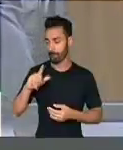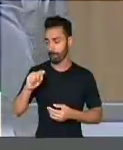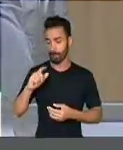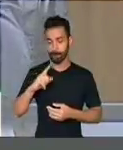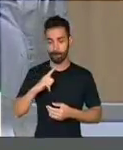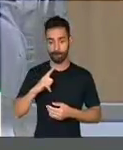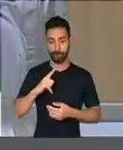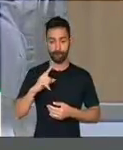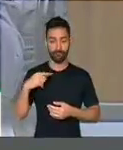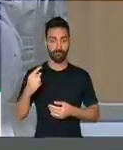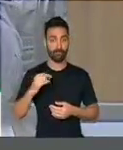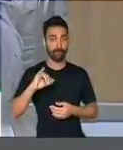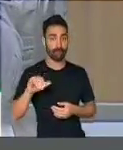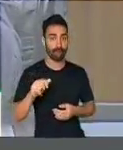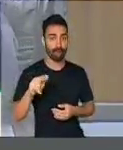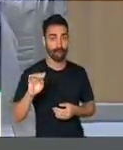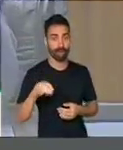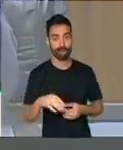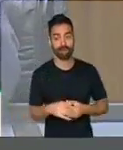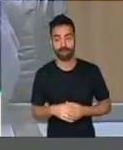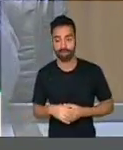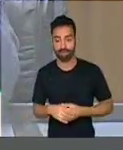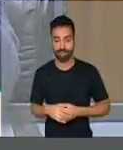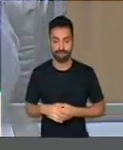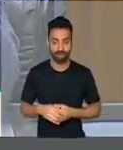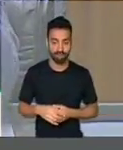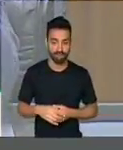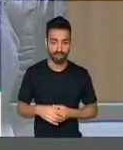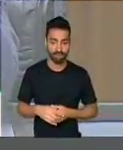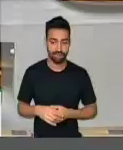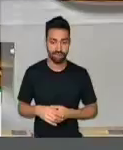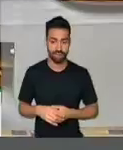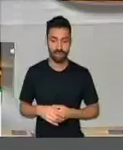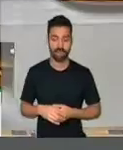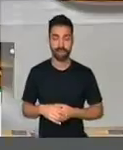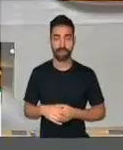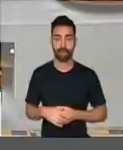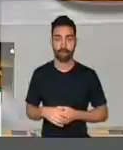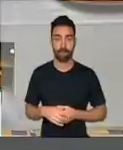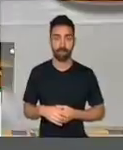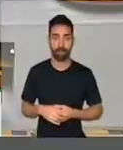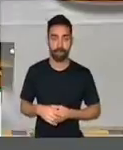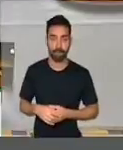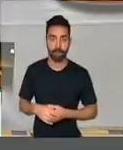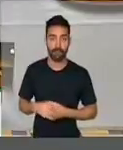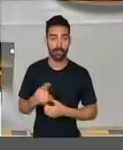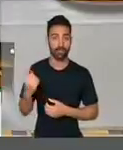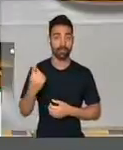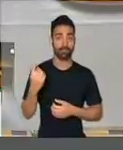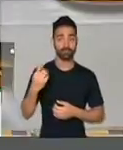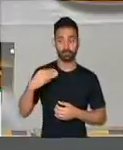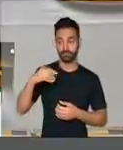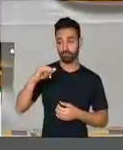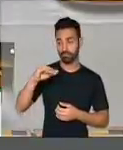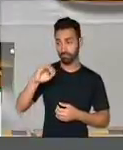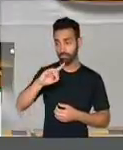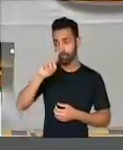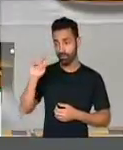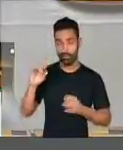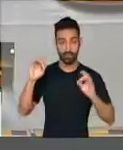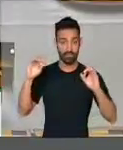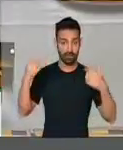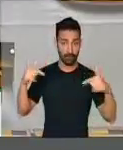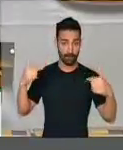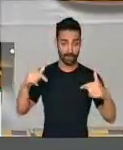Veja a tribuna, depois Joaquim Passarinho, um minuto aqui. Um minuto só, presidente. Primeiro de maio é comemorado o Dia do Trabalho